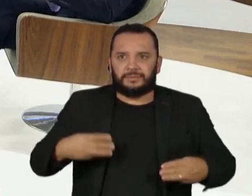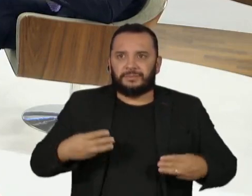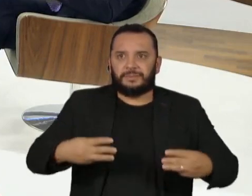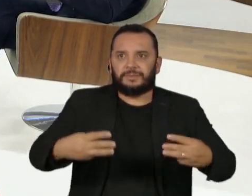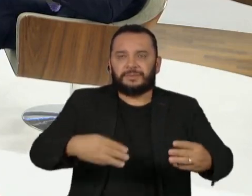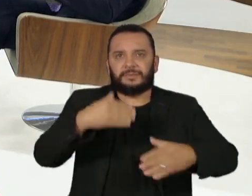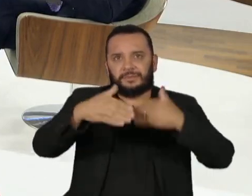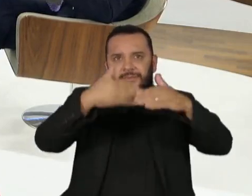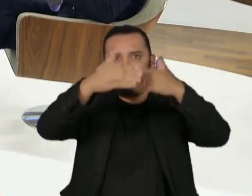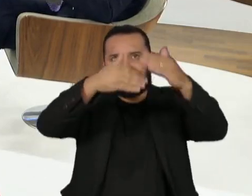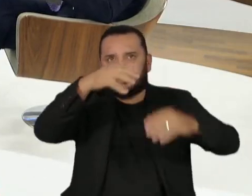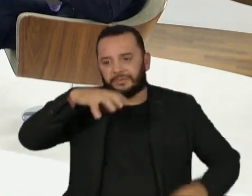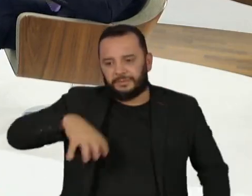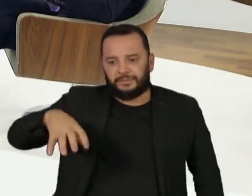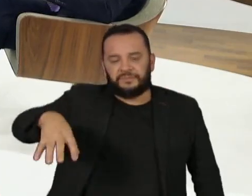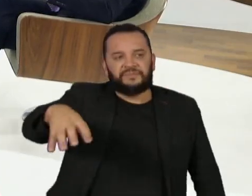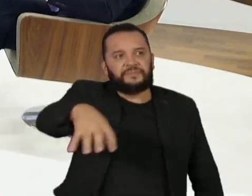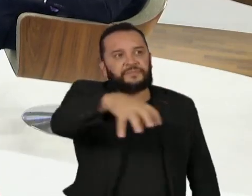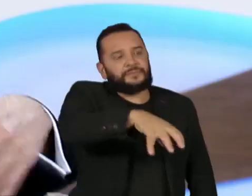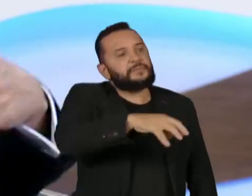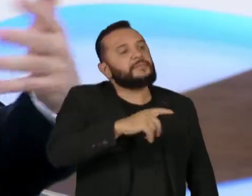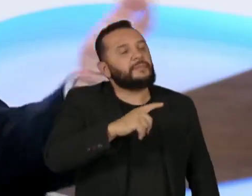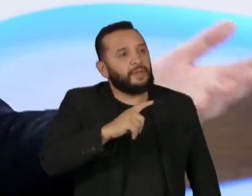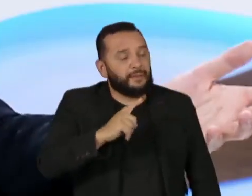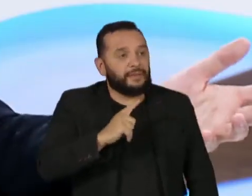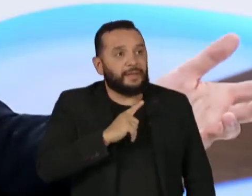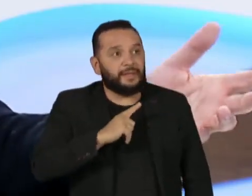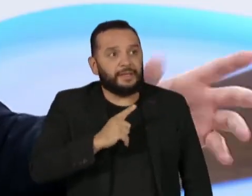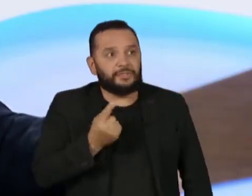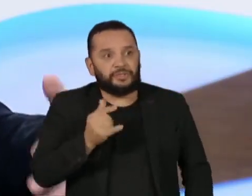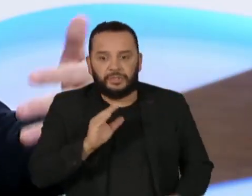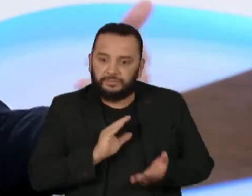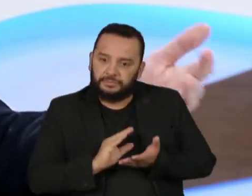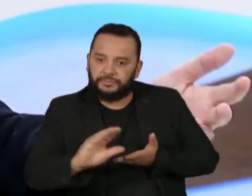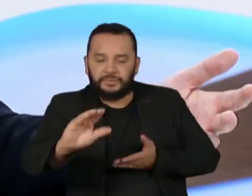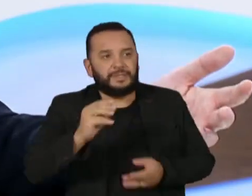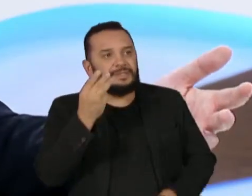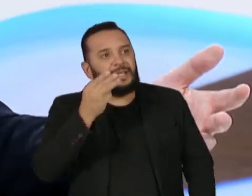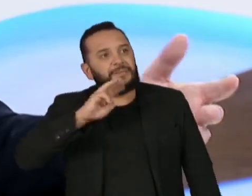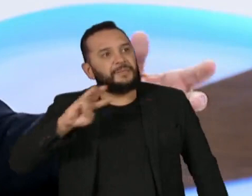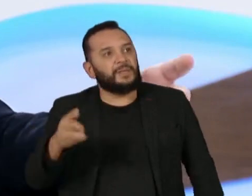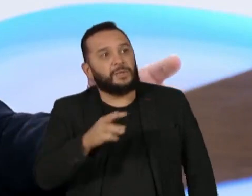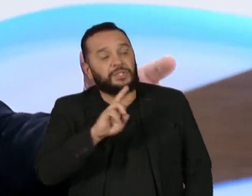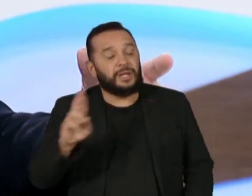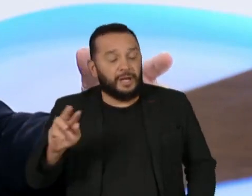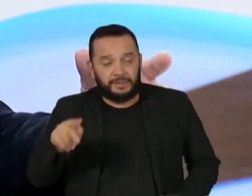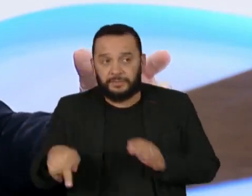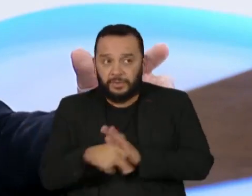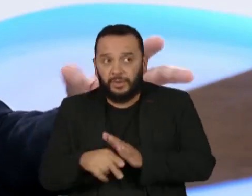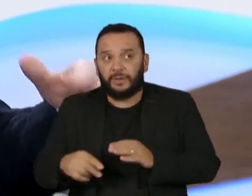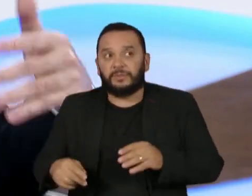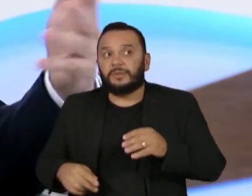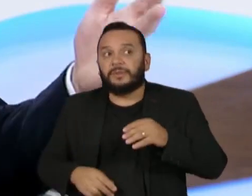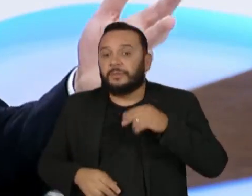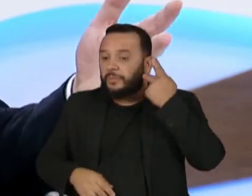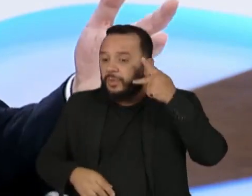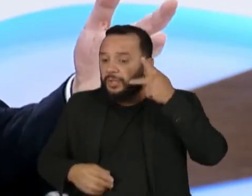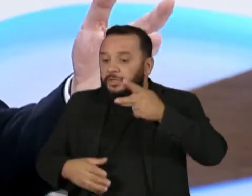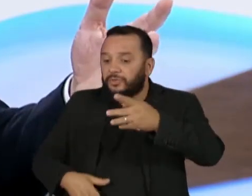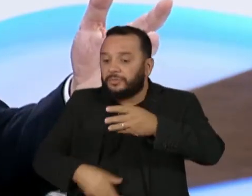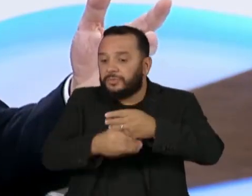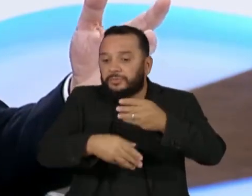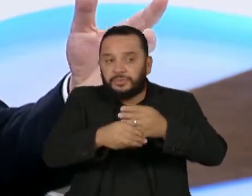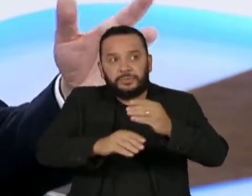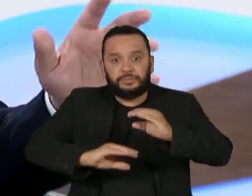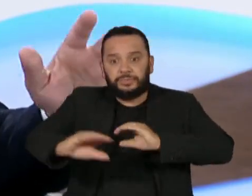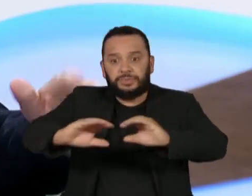Desenvolvimento Regional recebeu mais de 3 bilhões de reais de emendas. Desses mais de